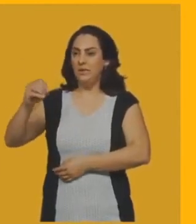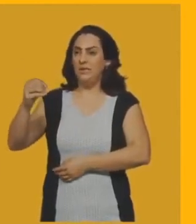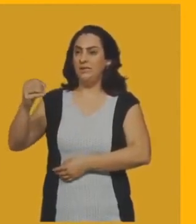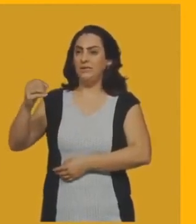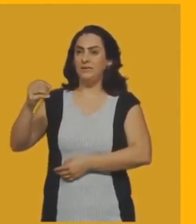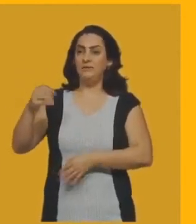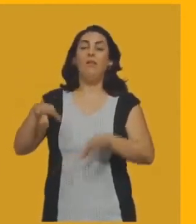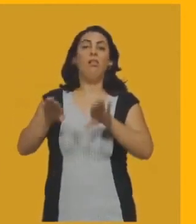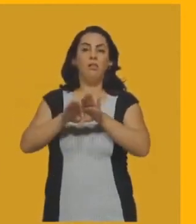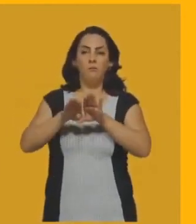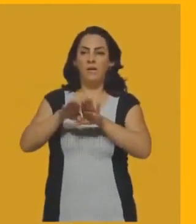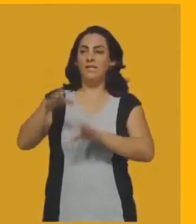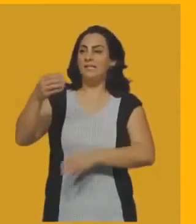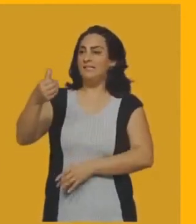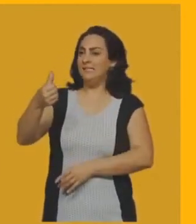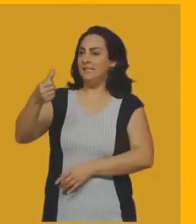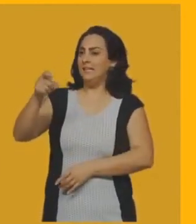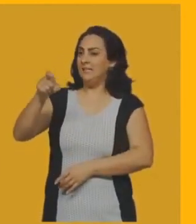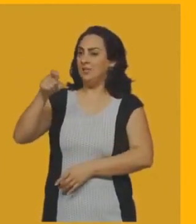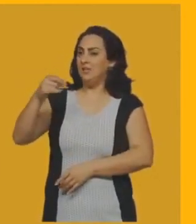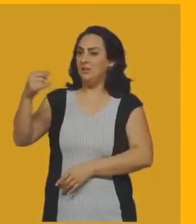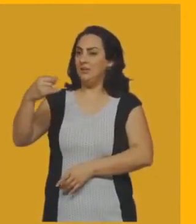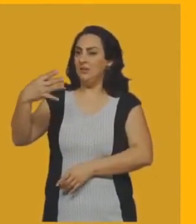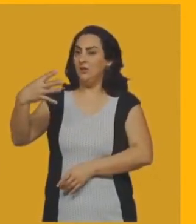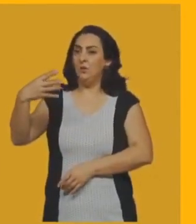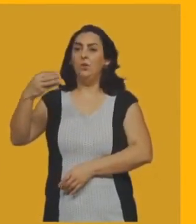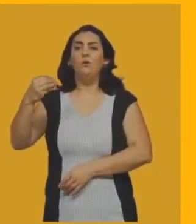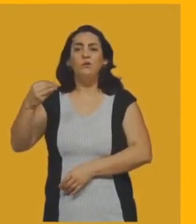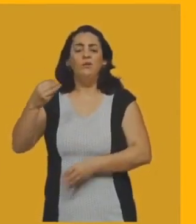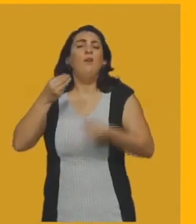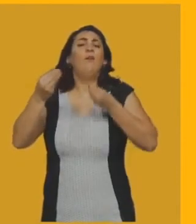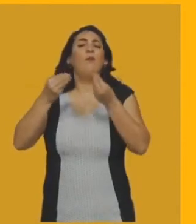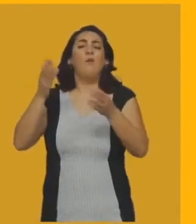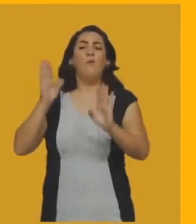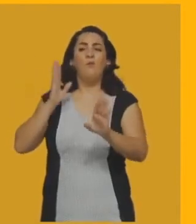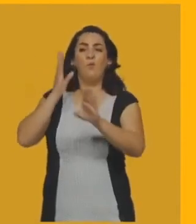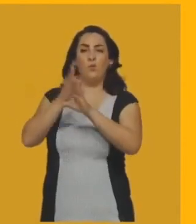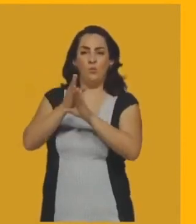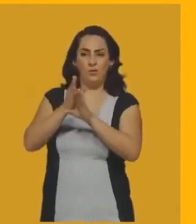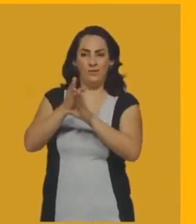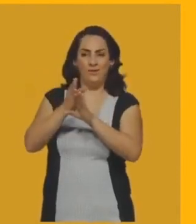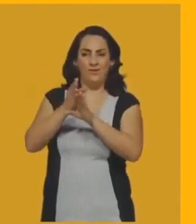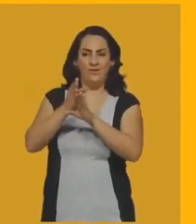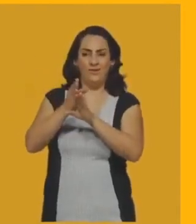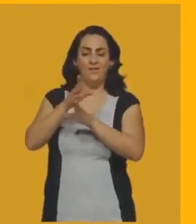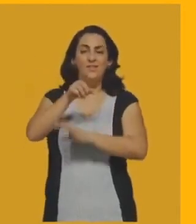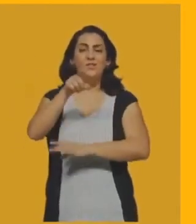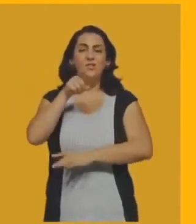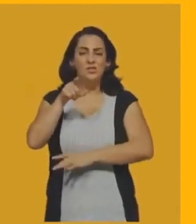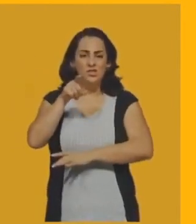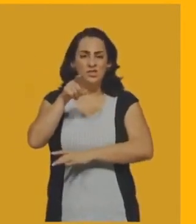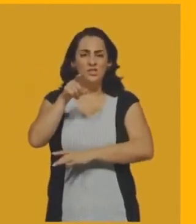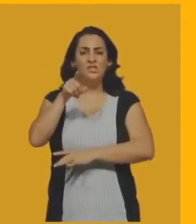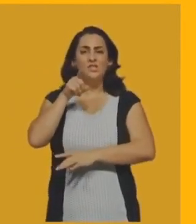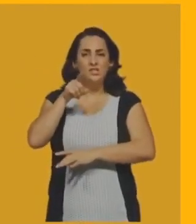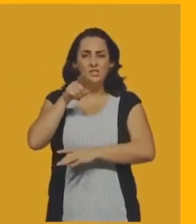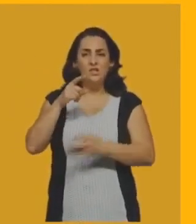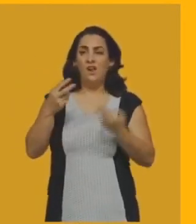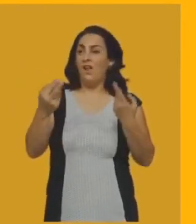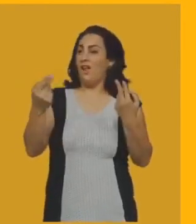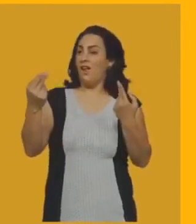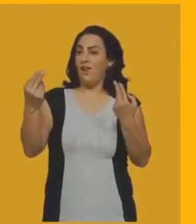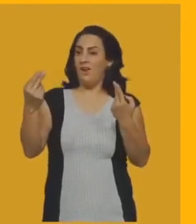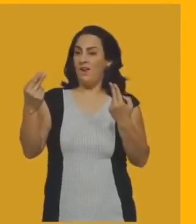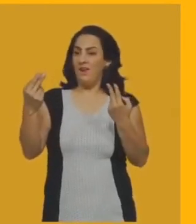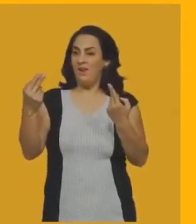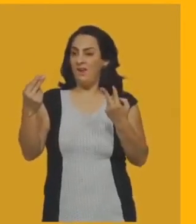4X menos 10 graus, né? Então, como que eu acho o valor de X? Se eles são opostos